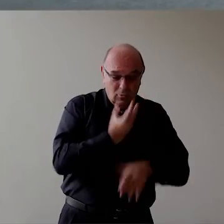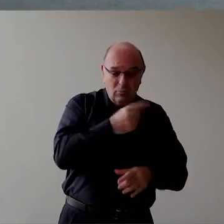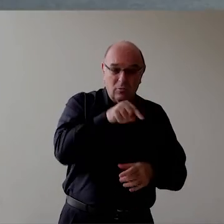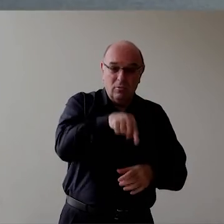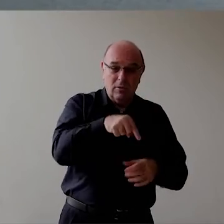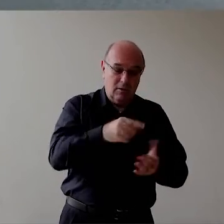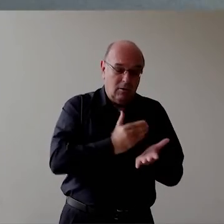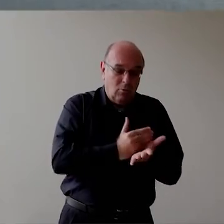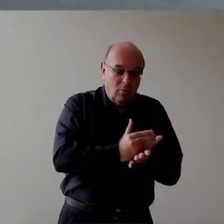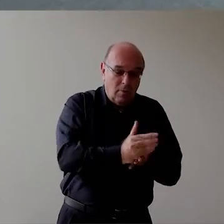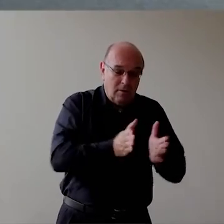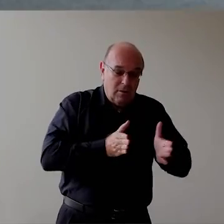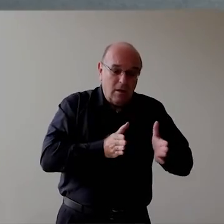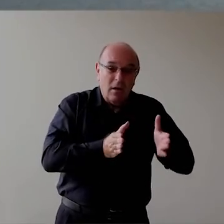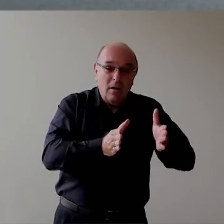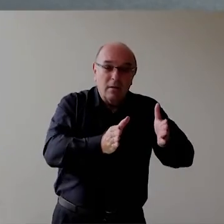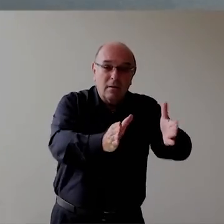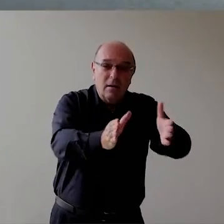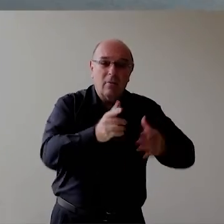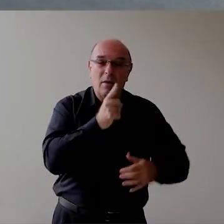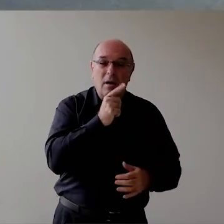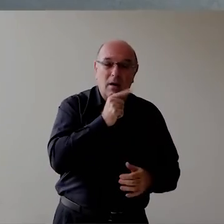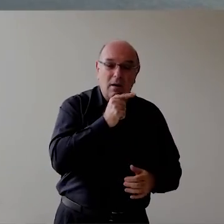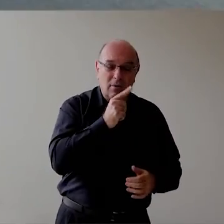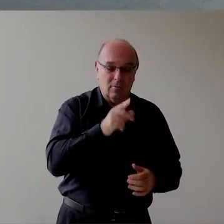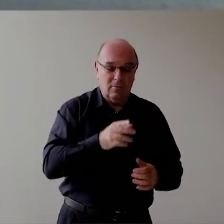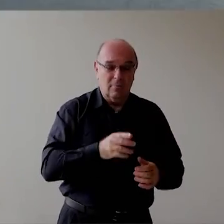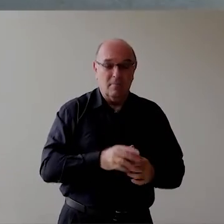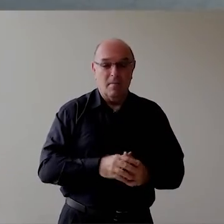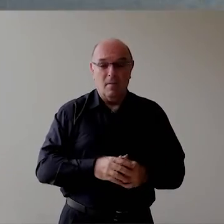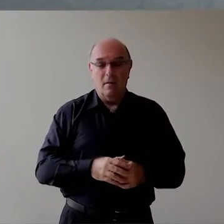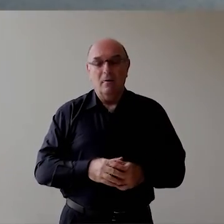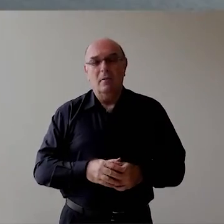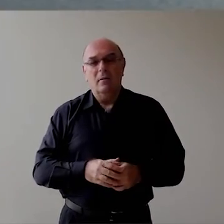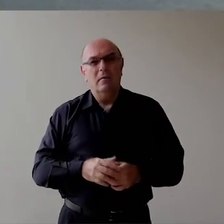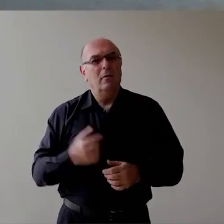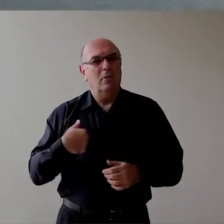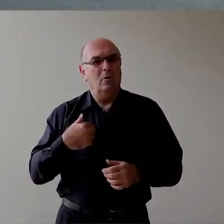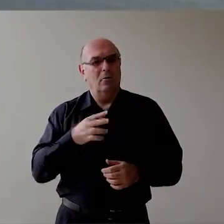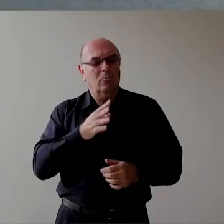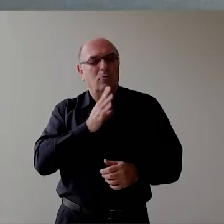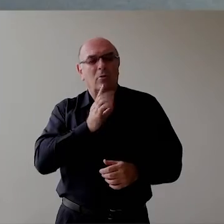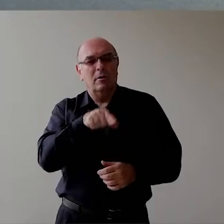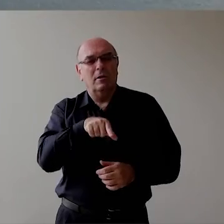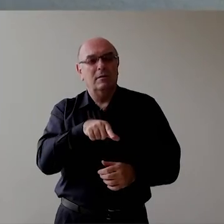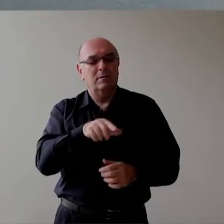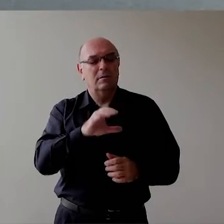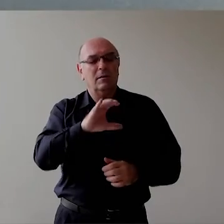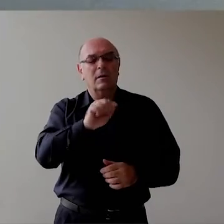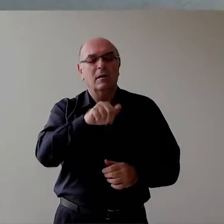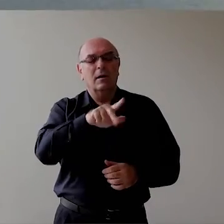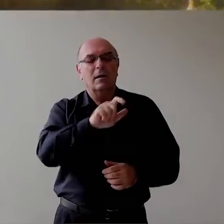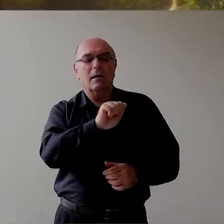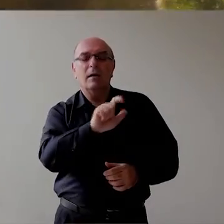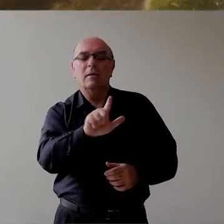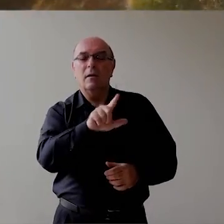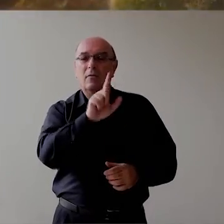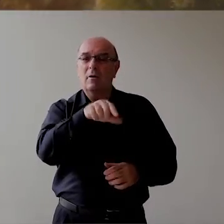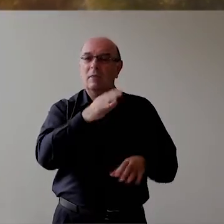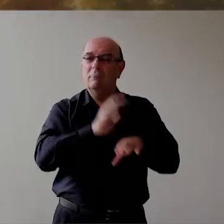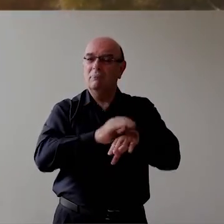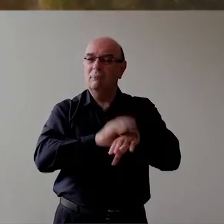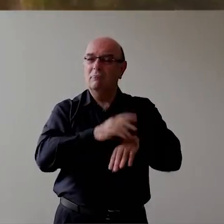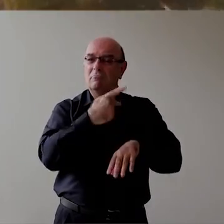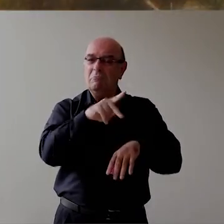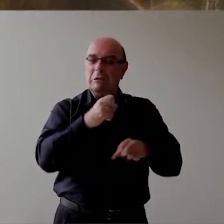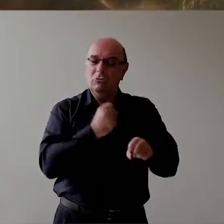No Onde os escravos Ficavam na fazenda De os jesuítas O que nós conhecemos Do canal dos escravos Que foi um